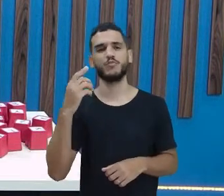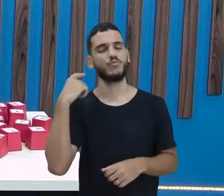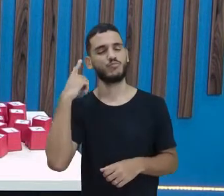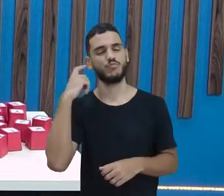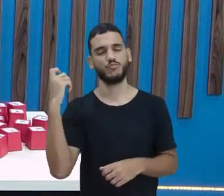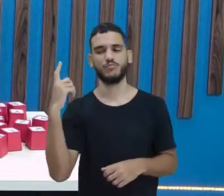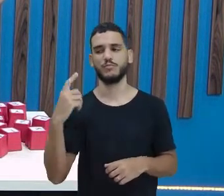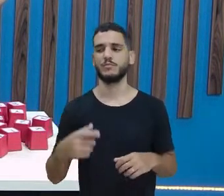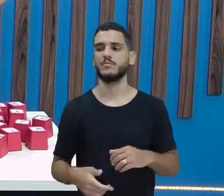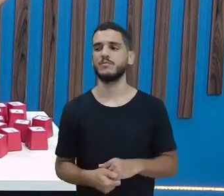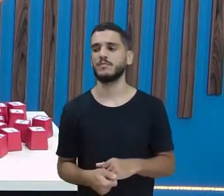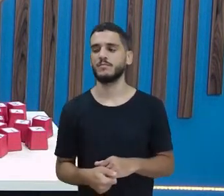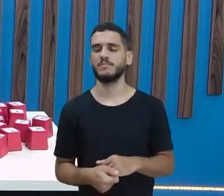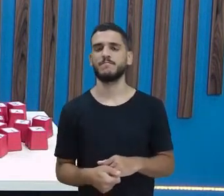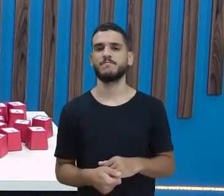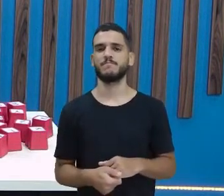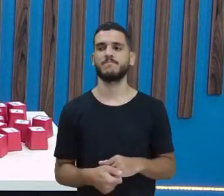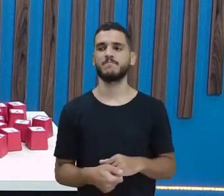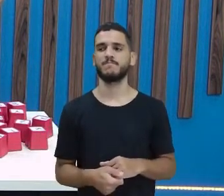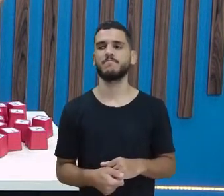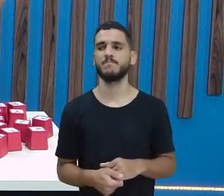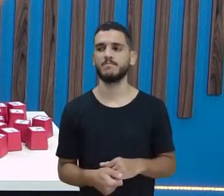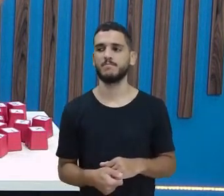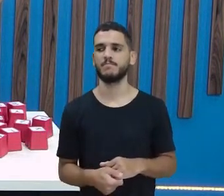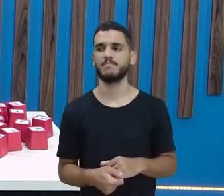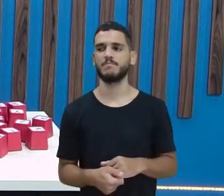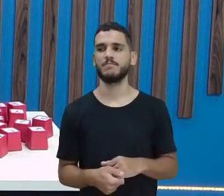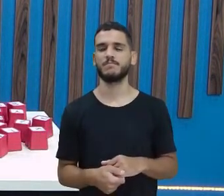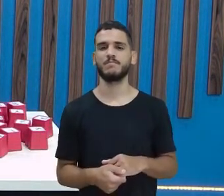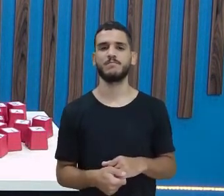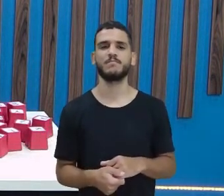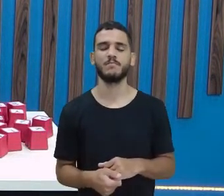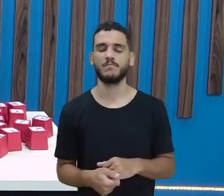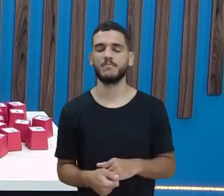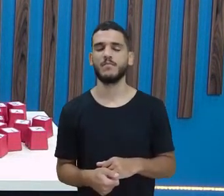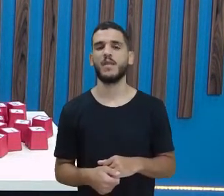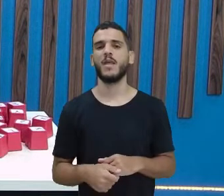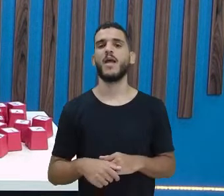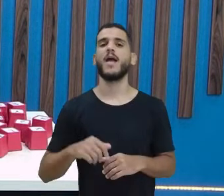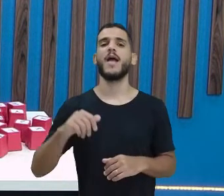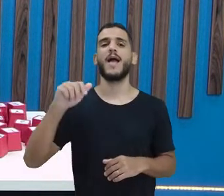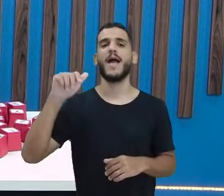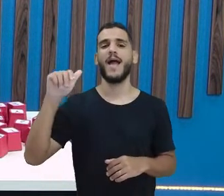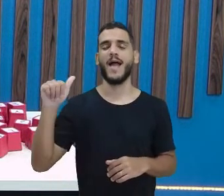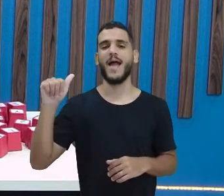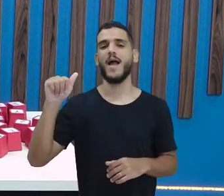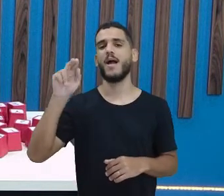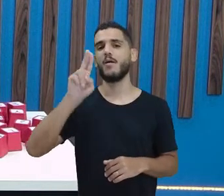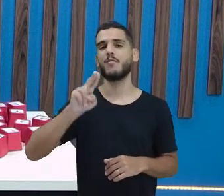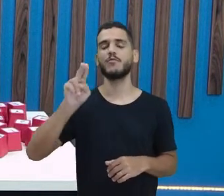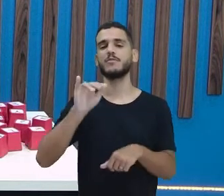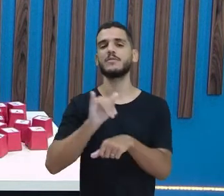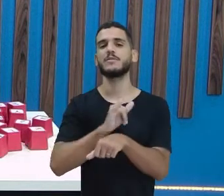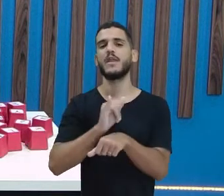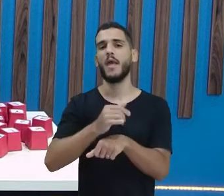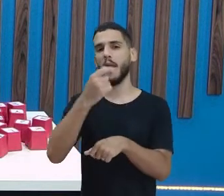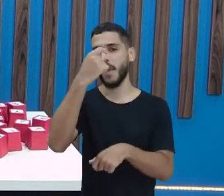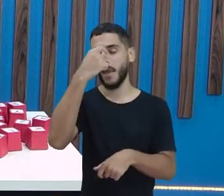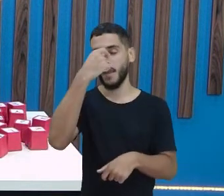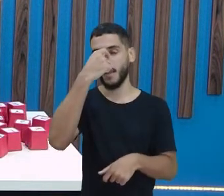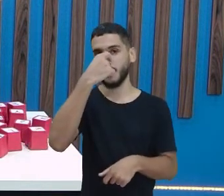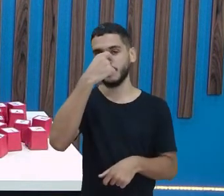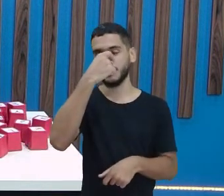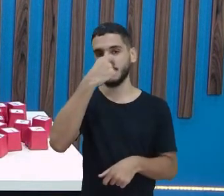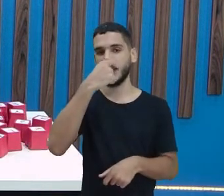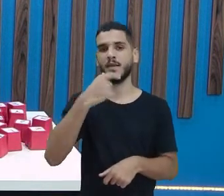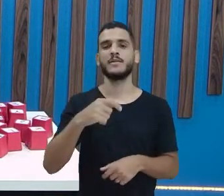momentos, a letra A, ela é nasalada. Olha, quando ela tem esse tio aqui em cima,